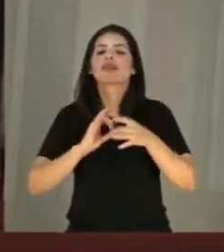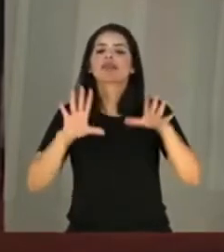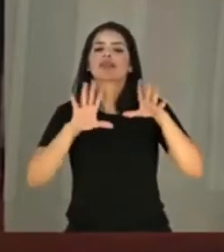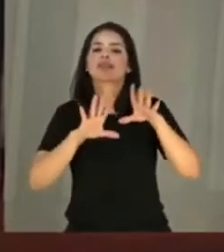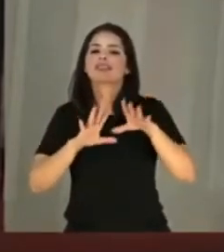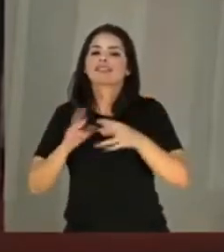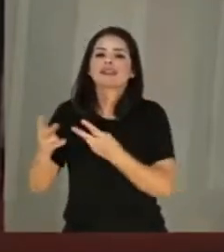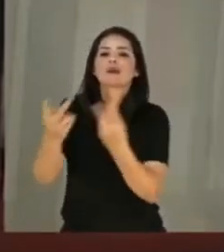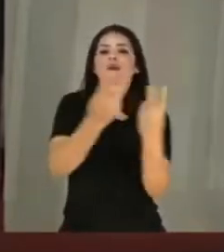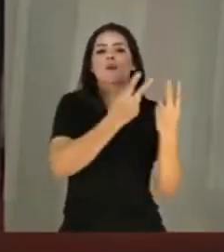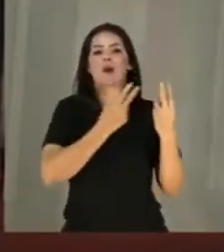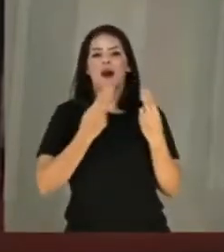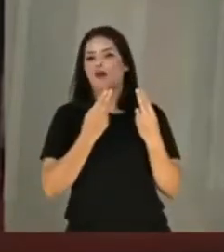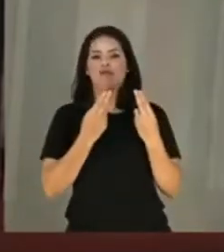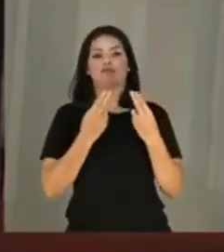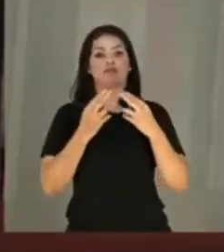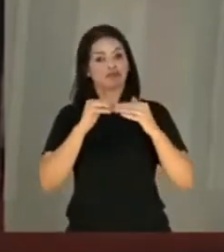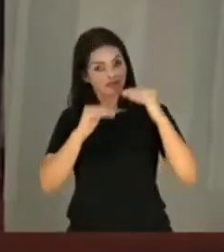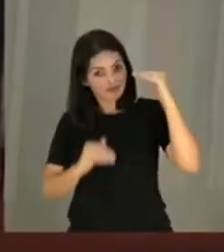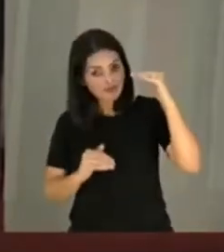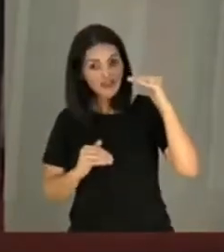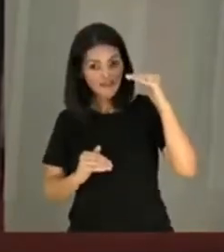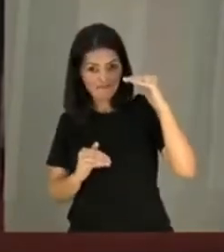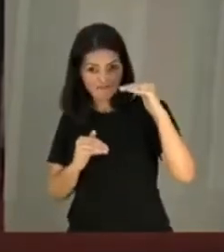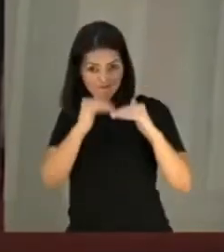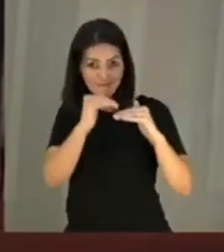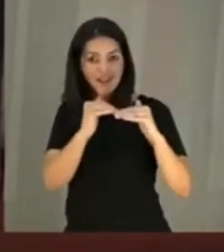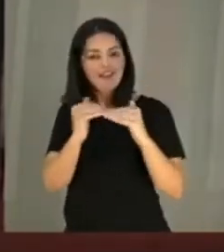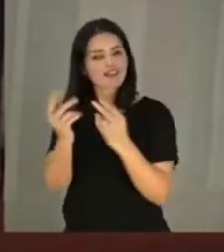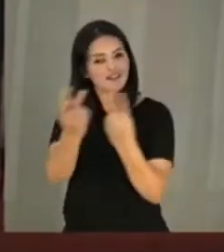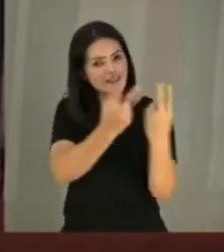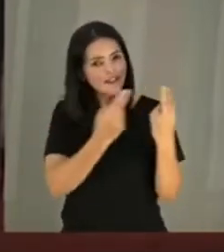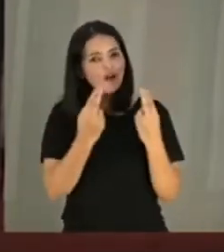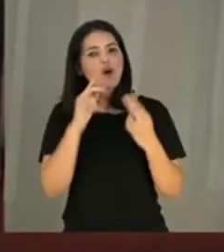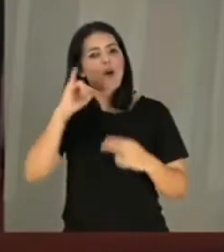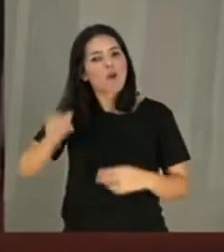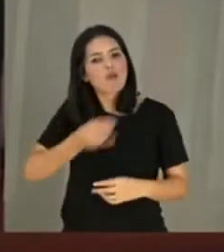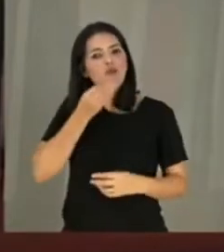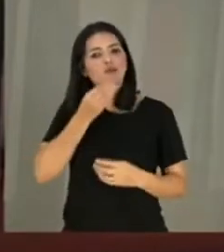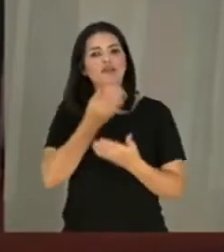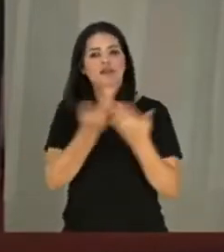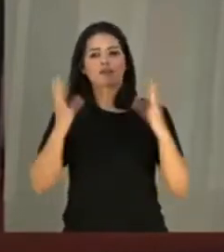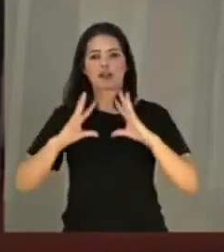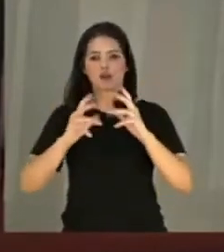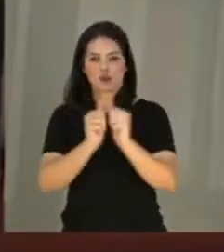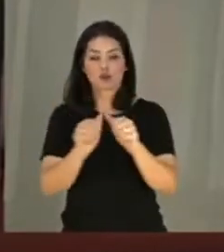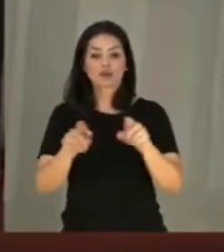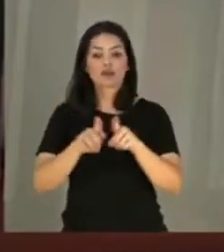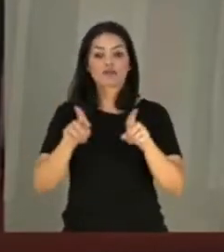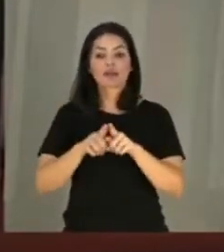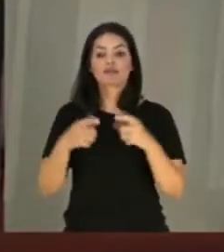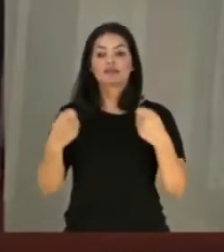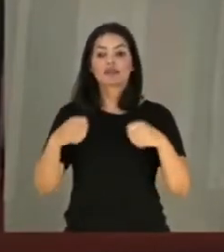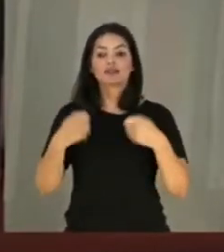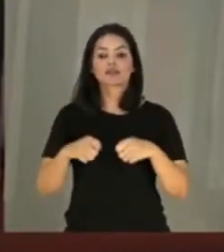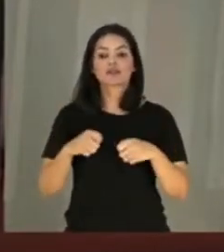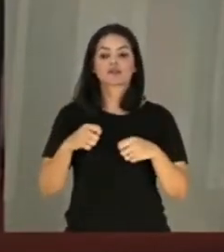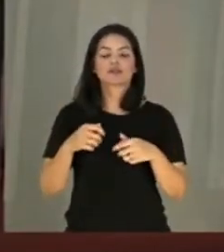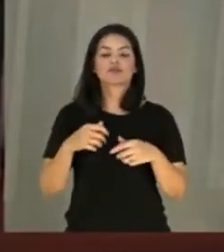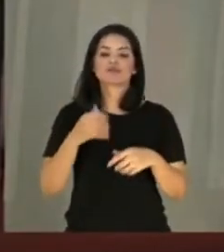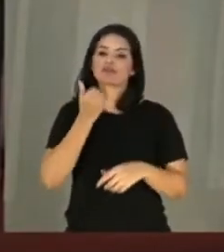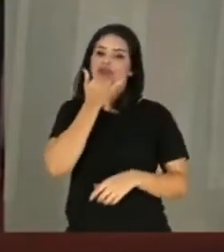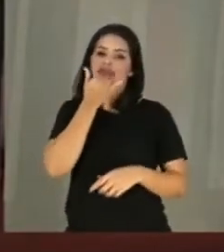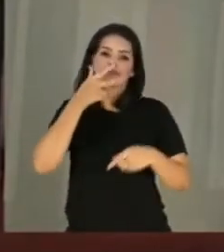também, acolher, compreender, dialogar com os comentários que chegaram pelo I-Cidadania. Eu inicio